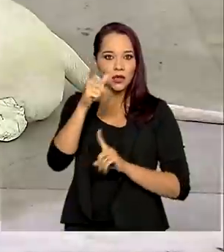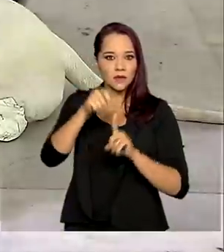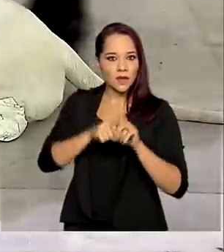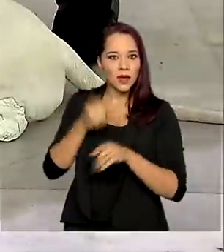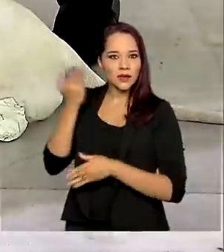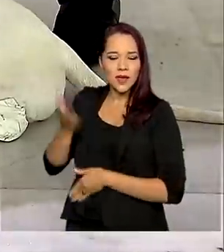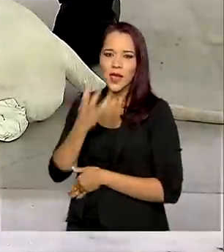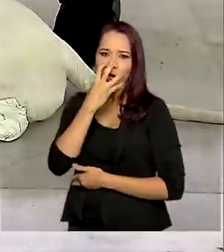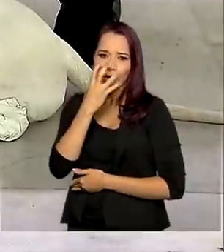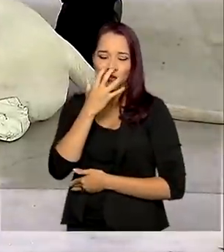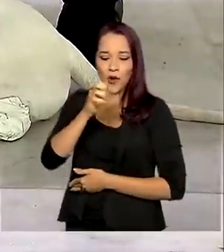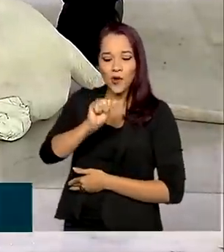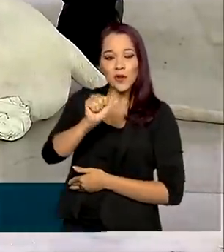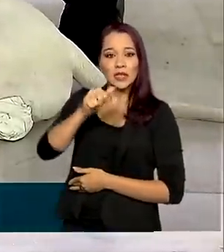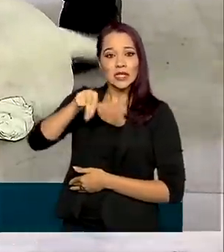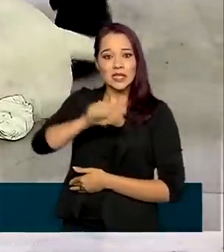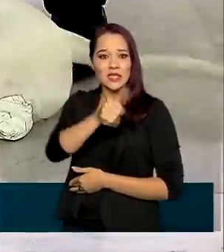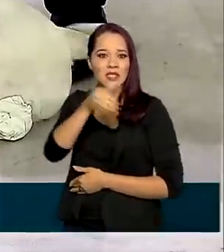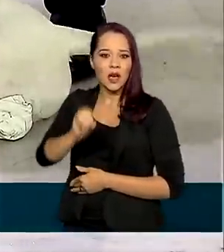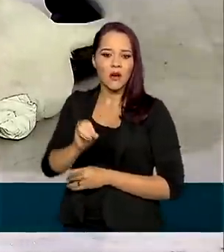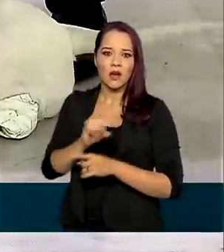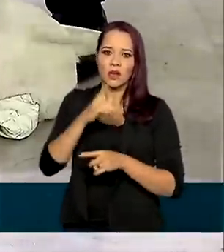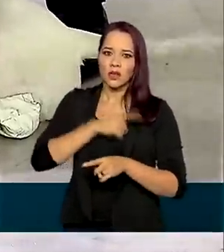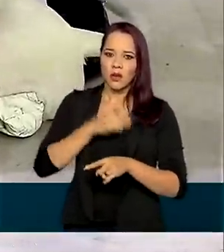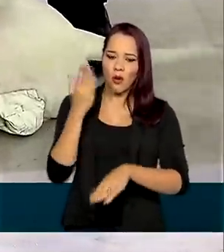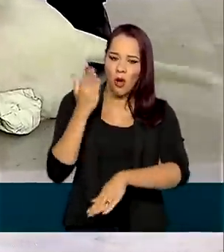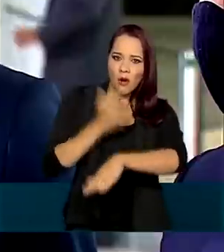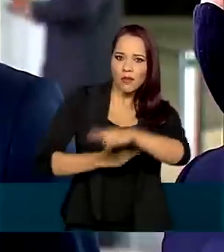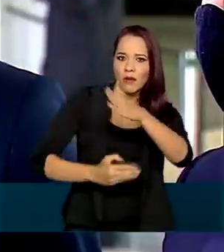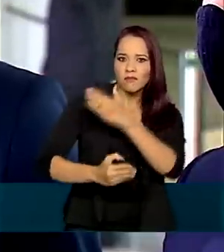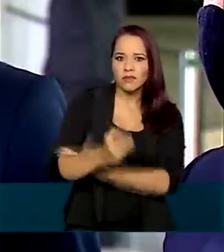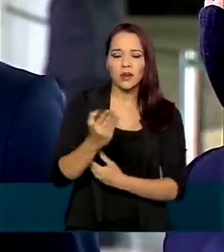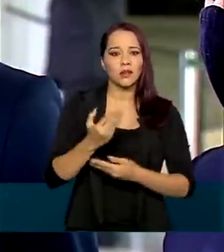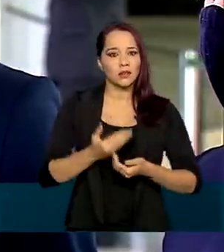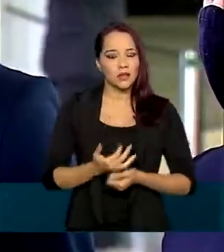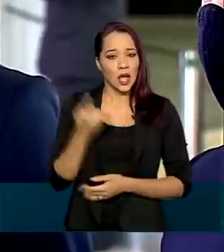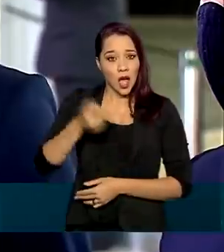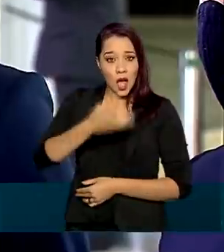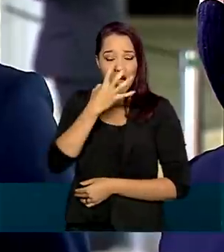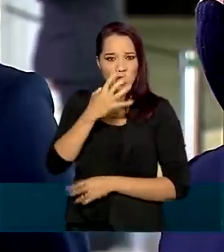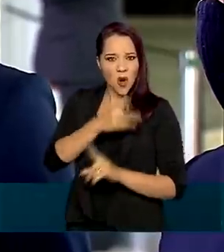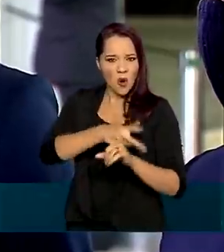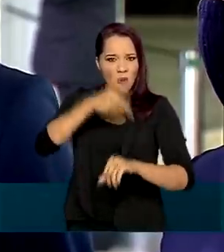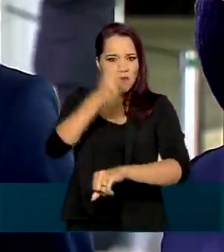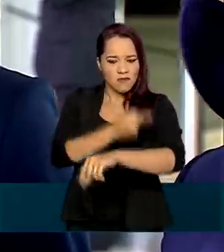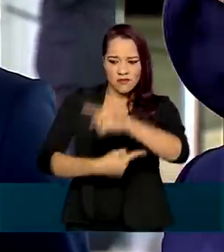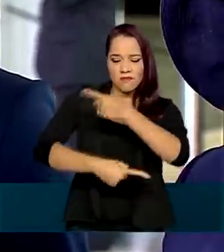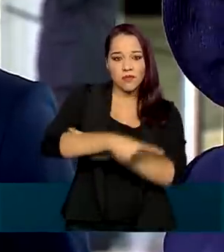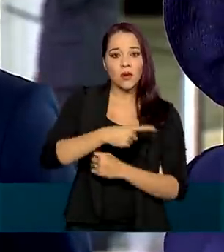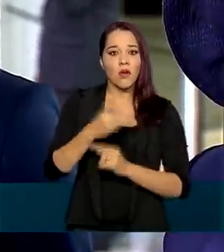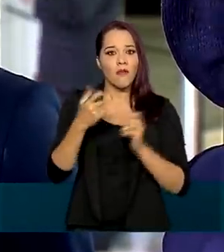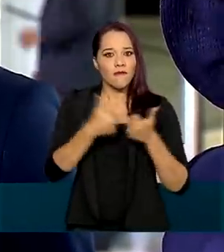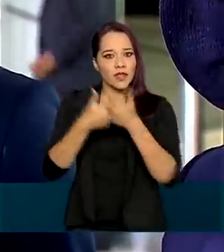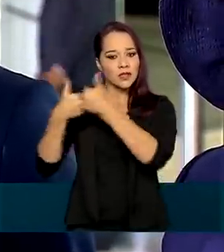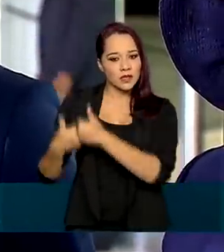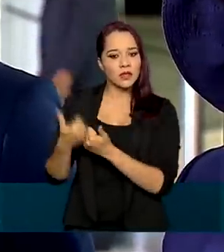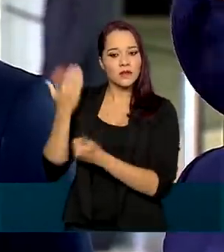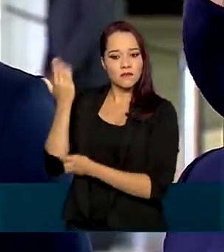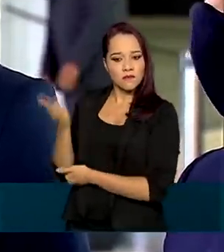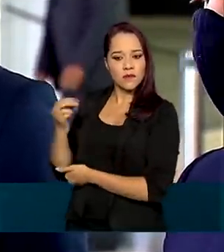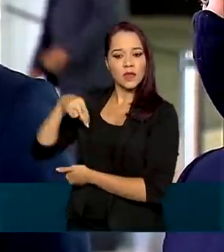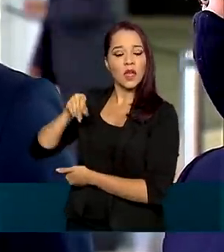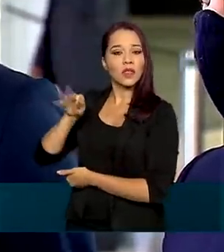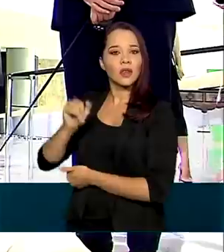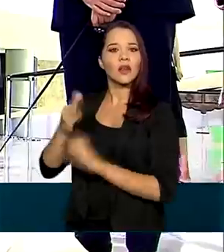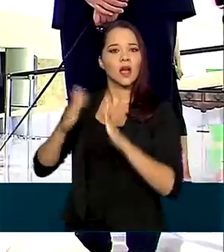sanção sofreu um ataque que o deixou sem as patas traseiras. O pitbull foi mutilado por um vizinho do Natan que mora